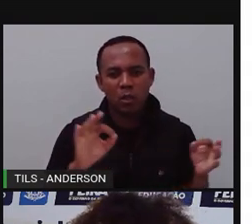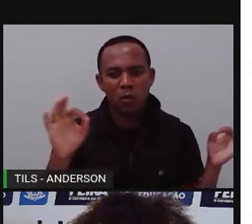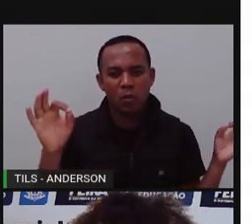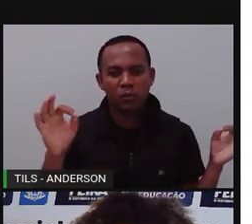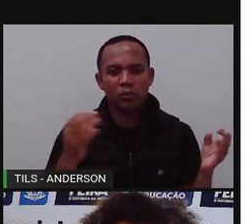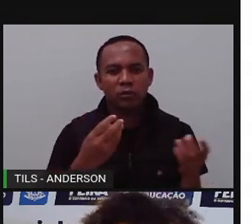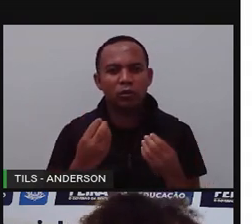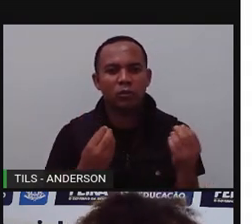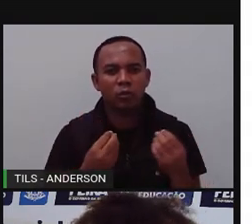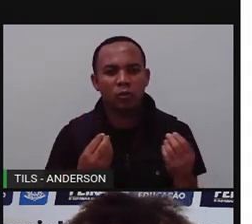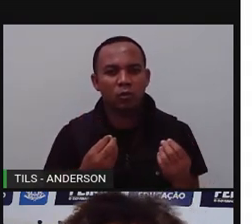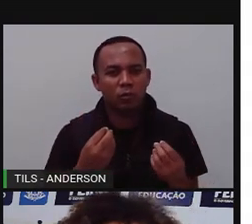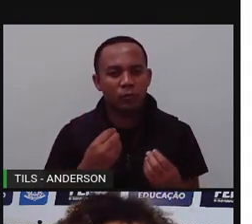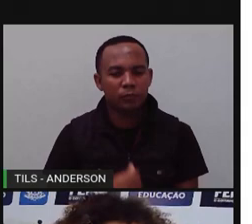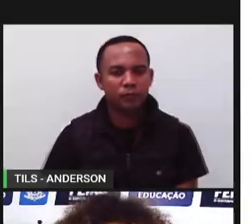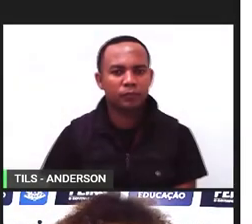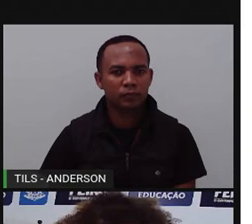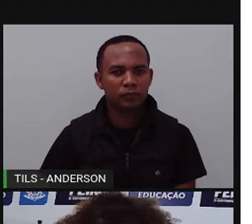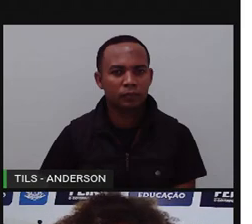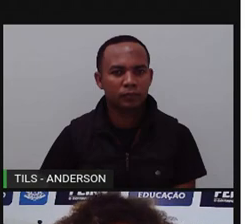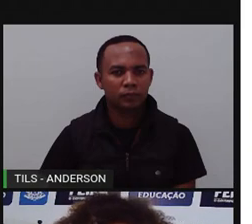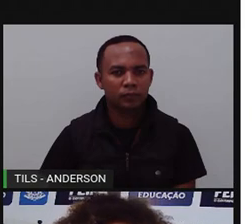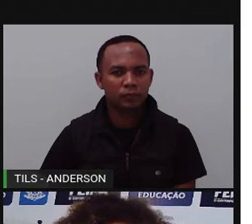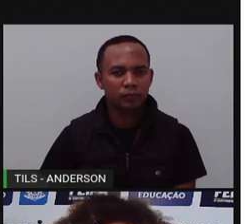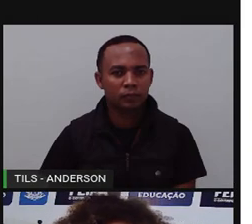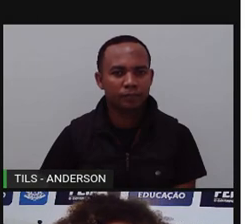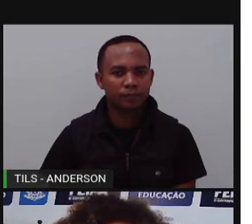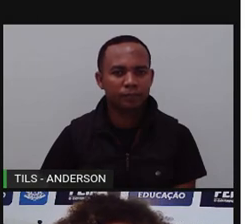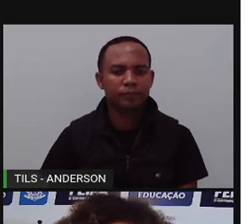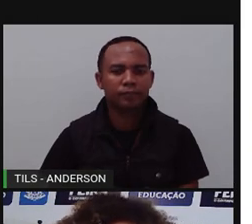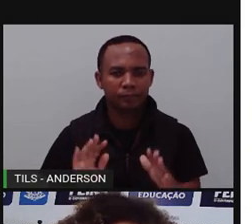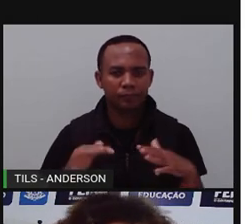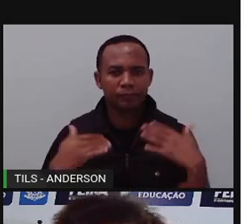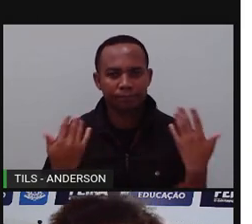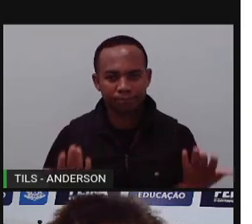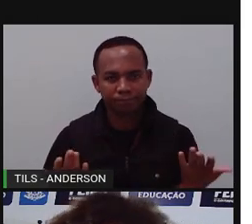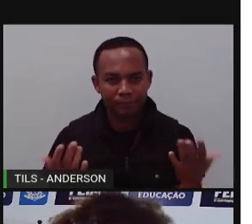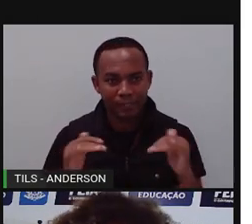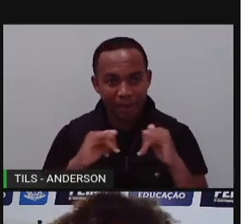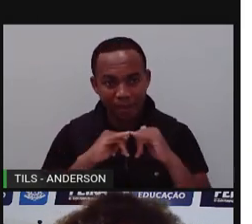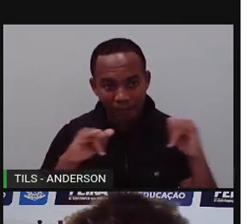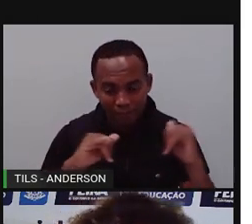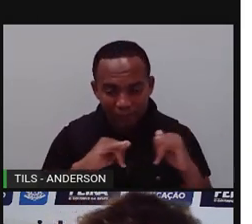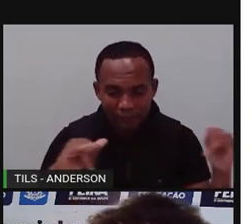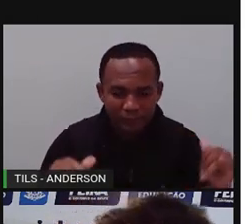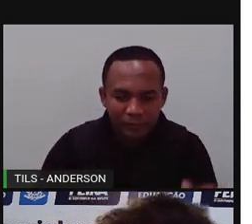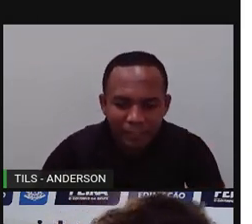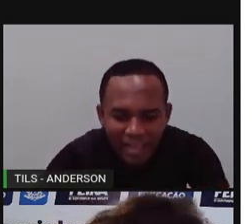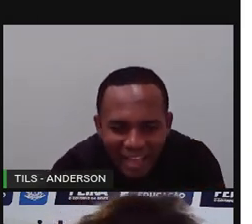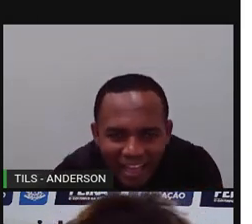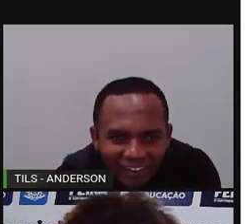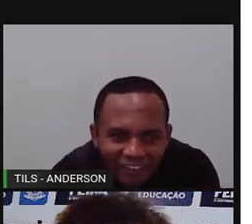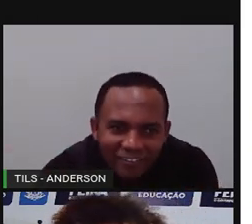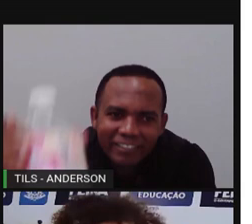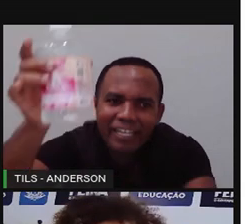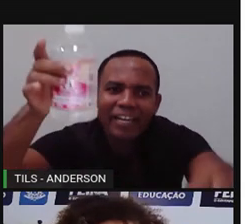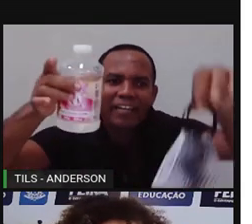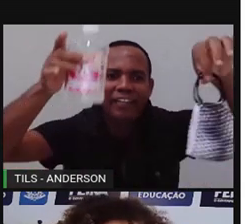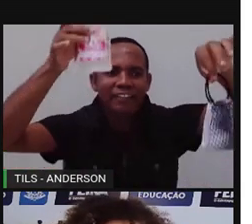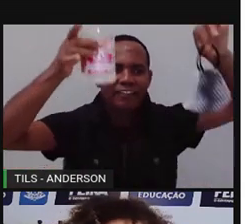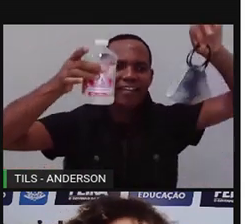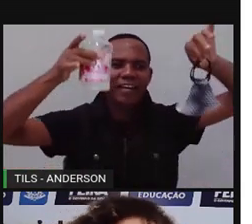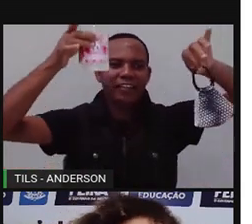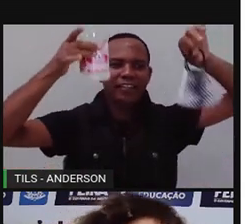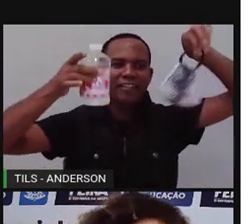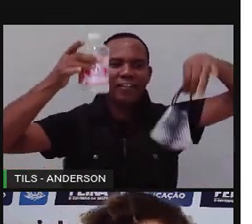interferindo? Olha só, né? Bom, o nosso recadinho do dia, tá? Olha